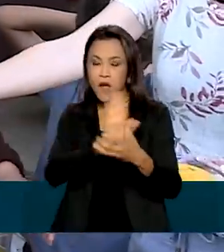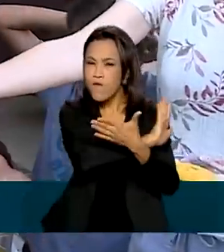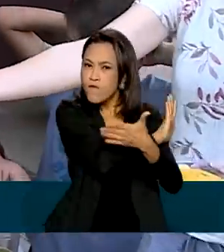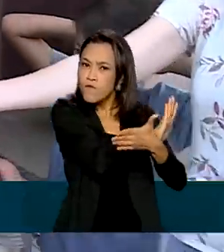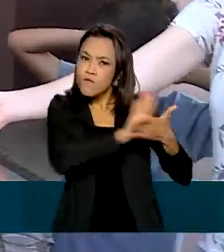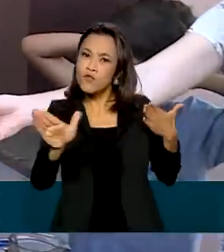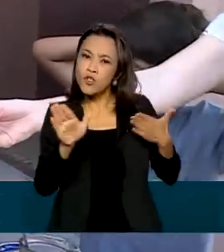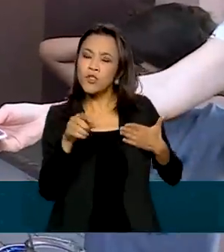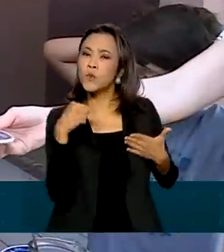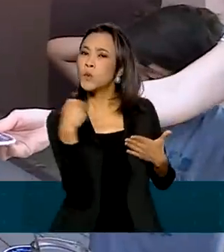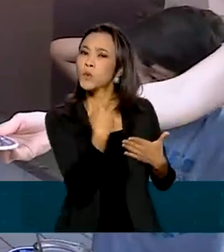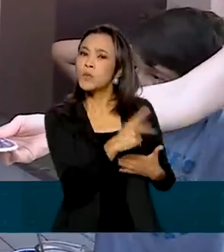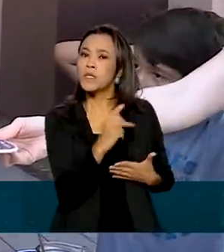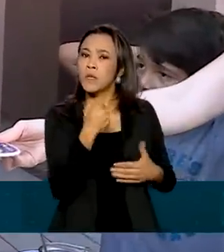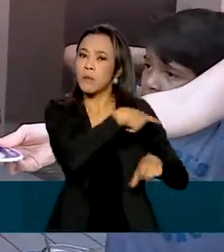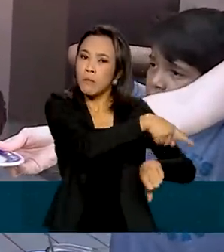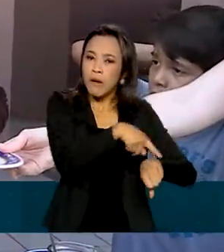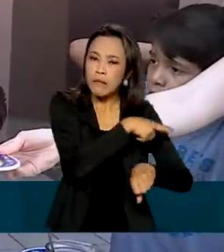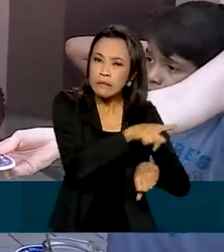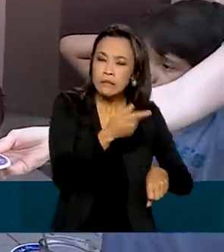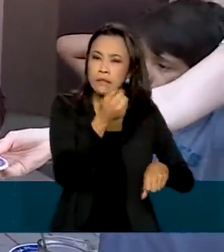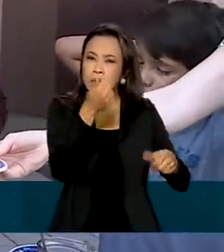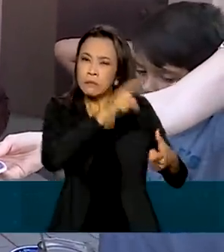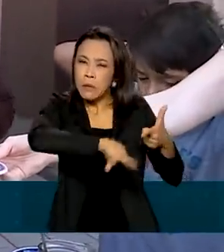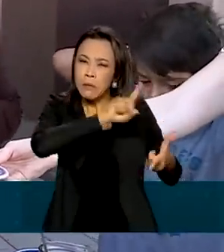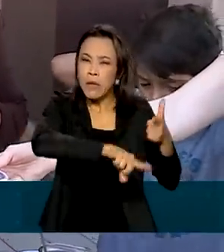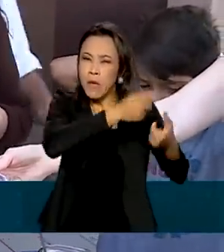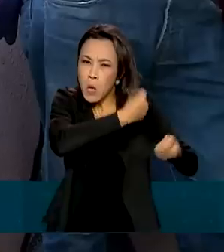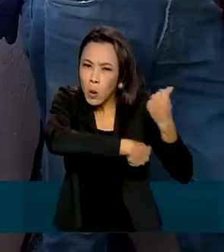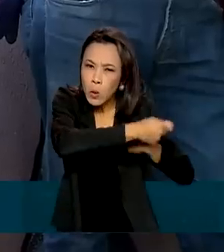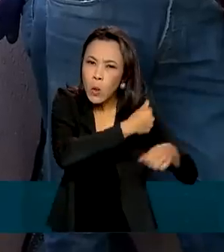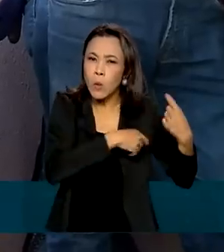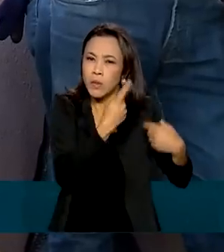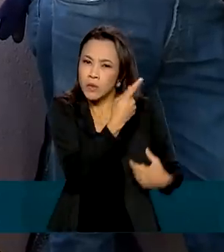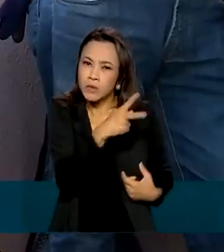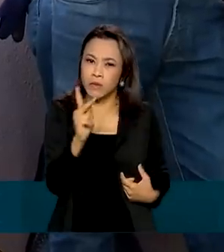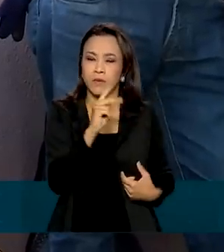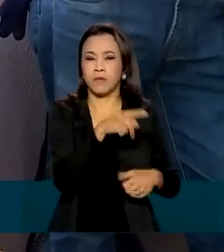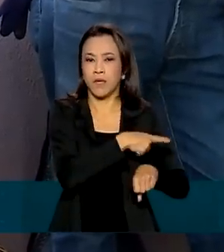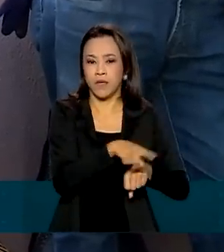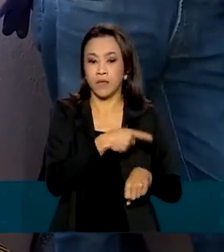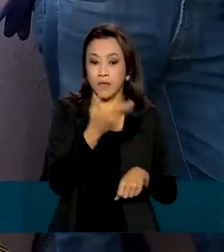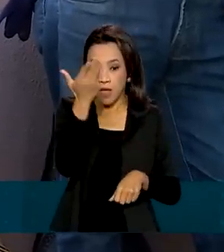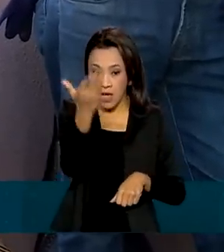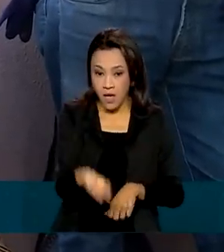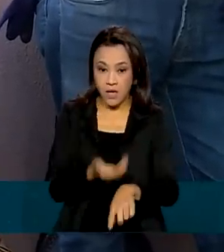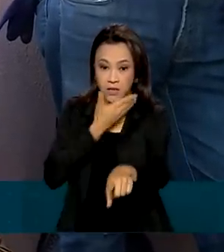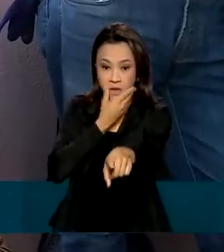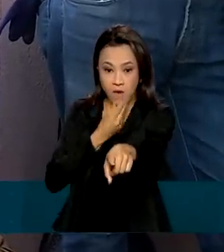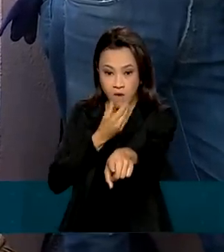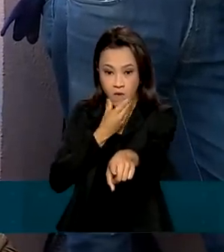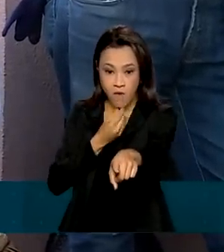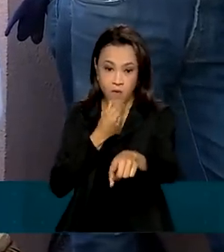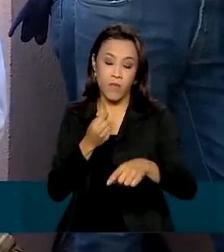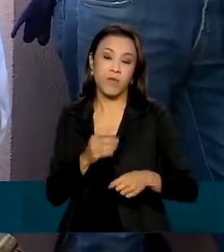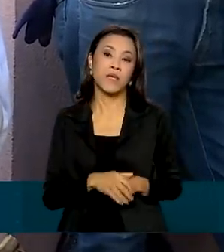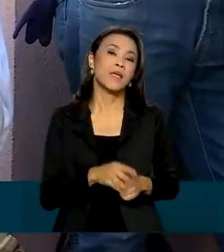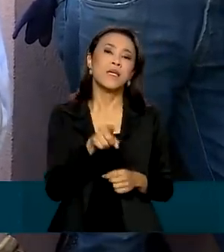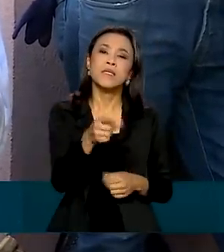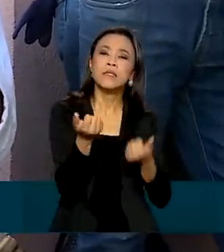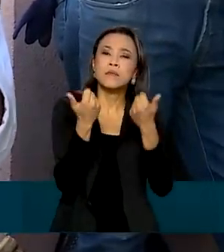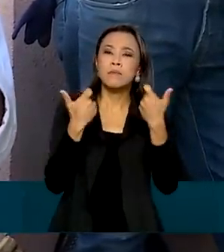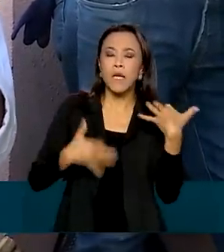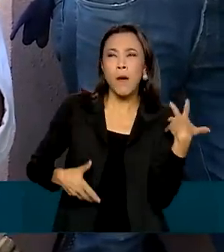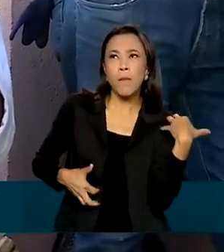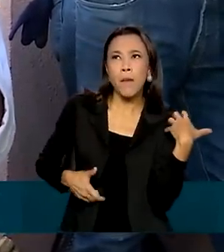da crise humanitária e econômica enfrentada pelo país vizinho. Um deles é o músico Jorge Auguster, que conta que